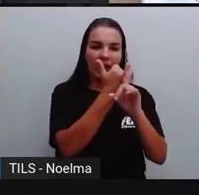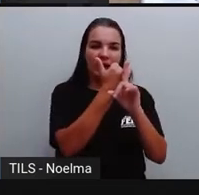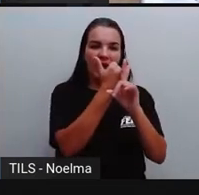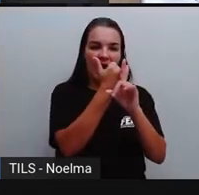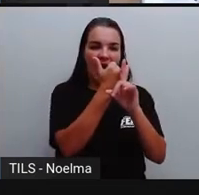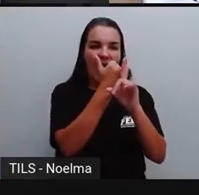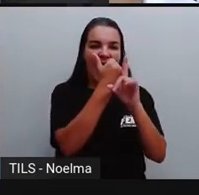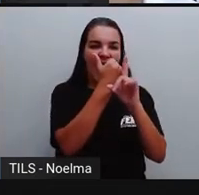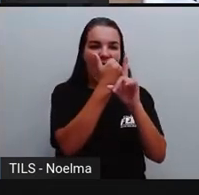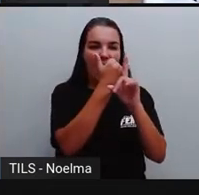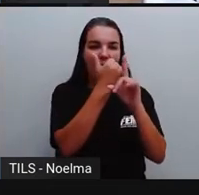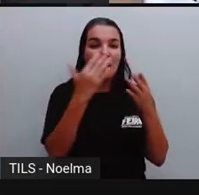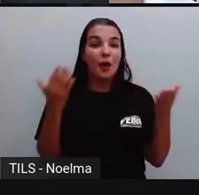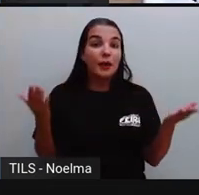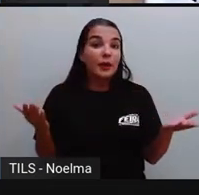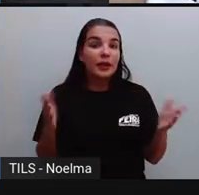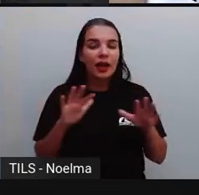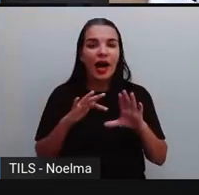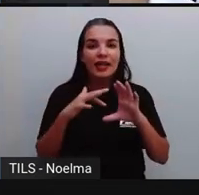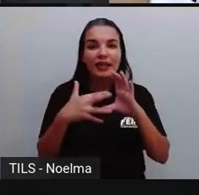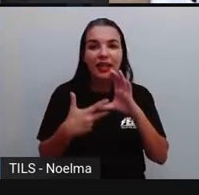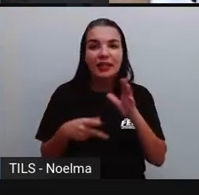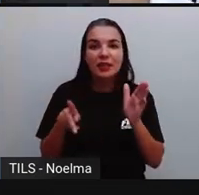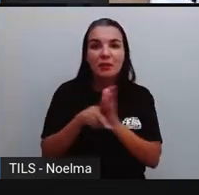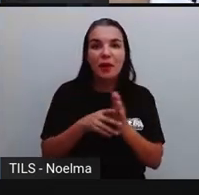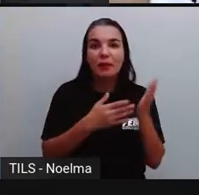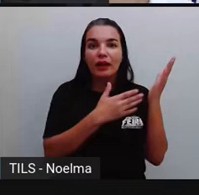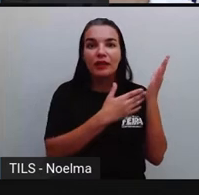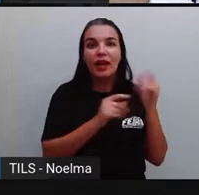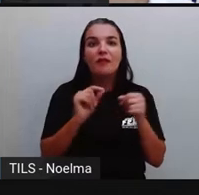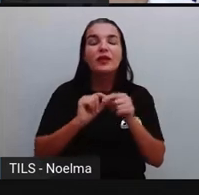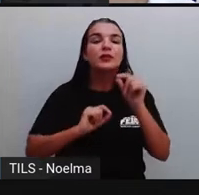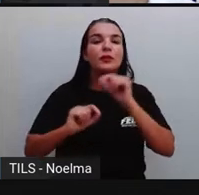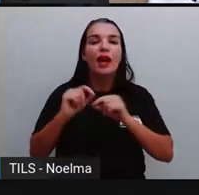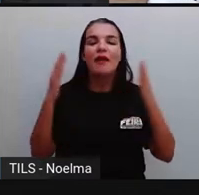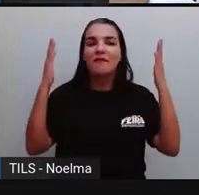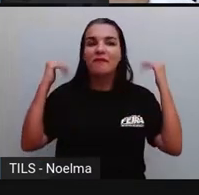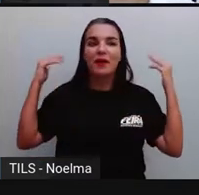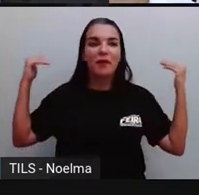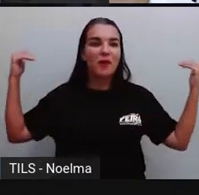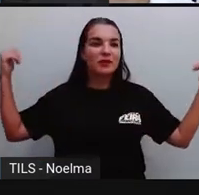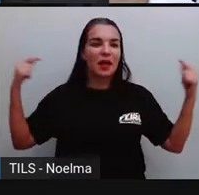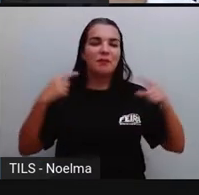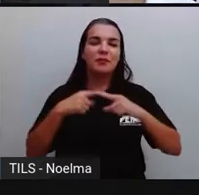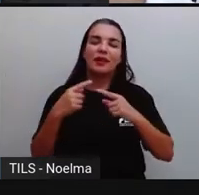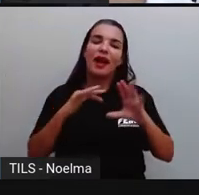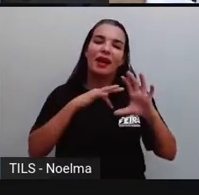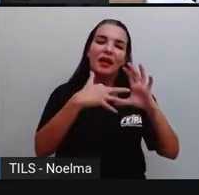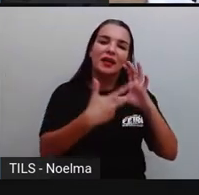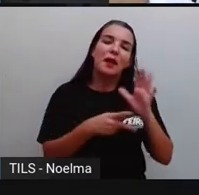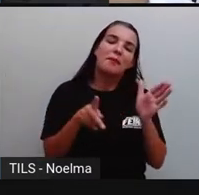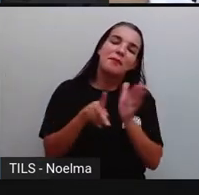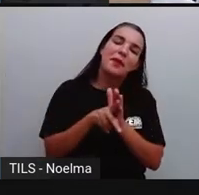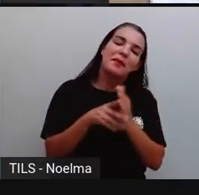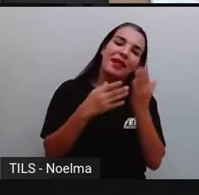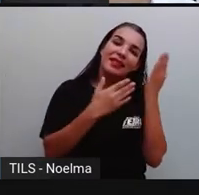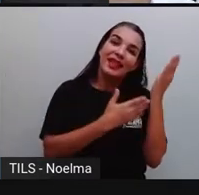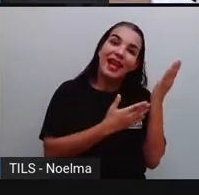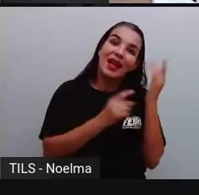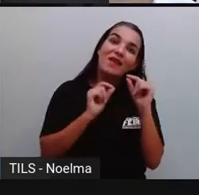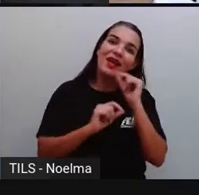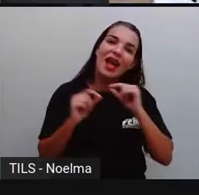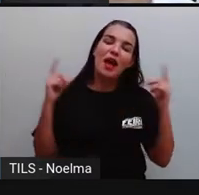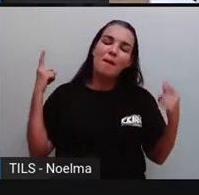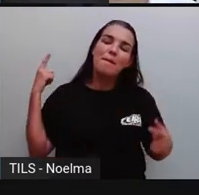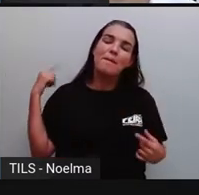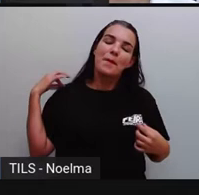e acabou que essas características dela é que fizeram com que ela tivesse sucesso, porque são as características, né, para ser modelo,